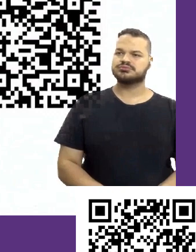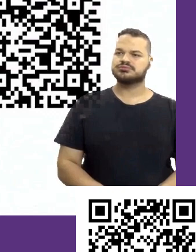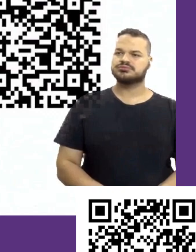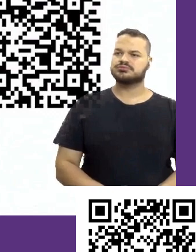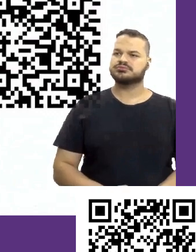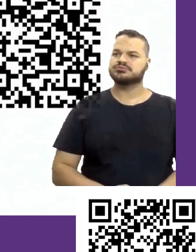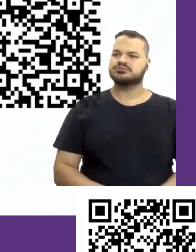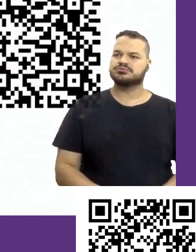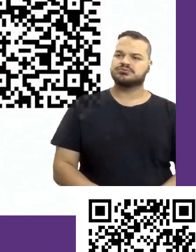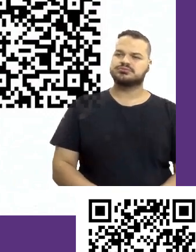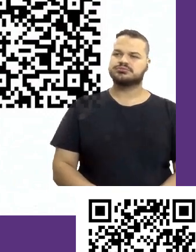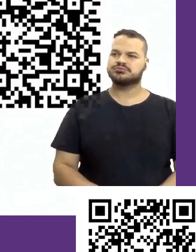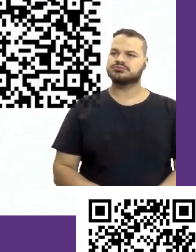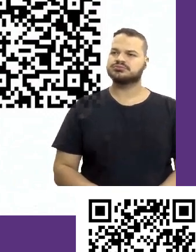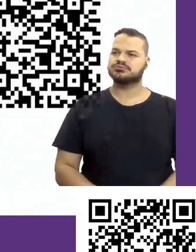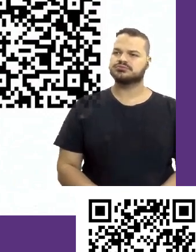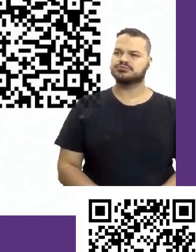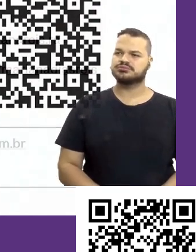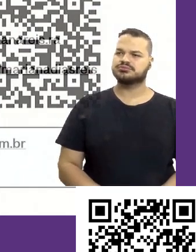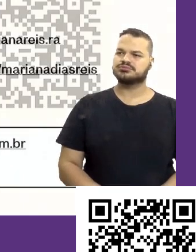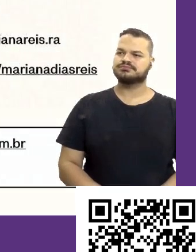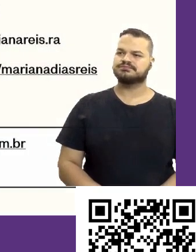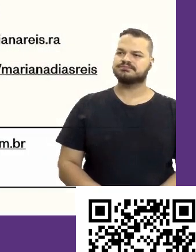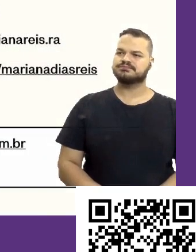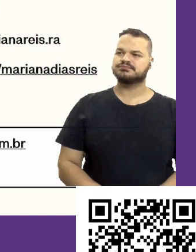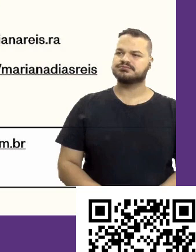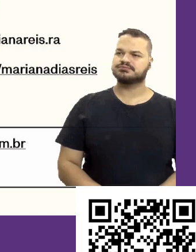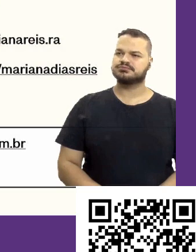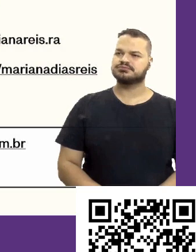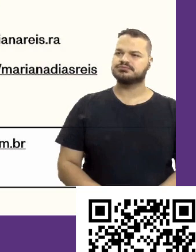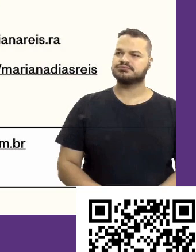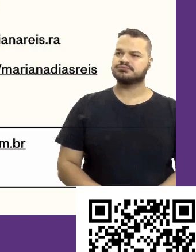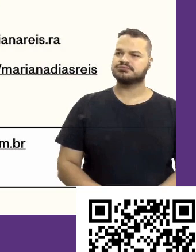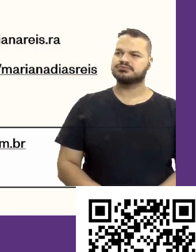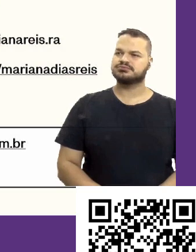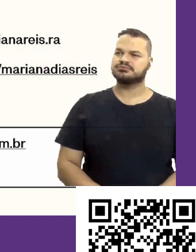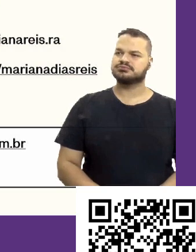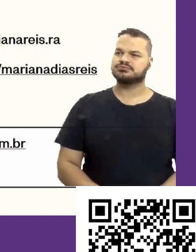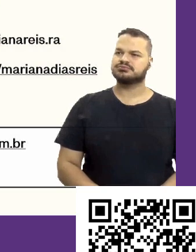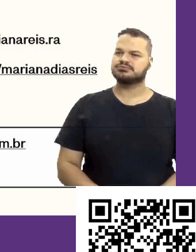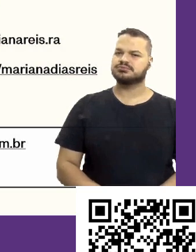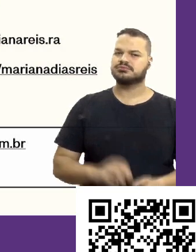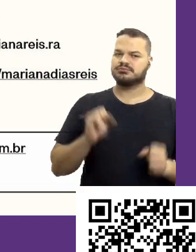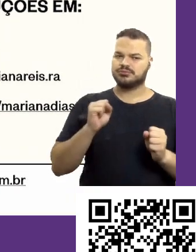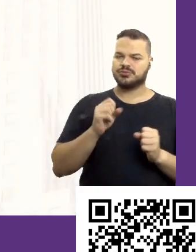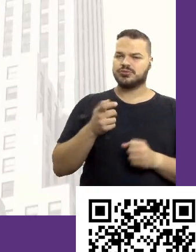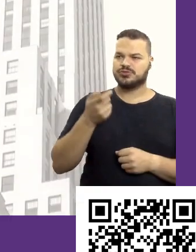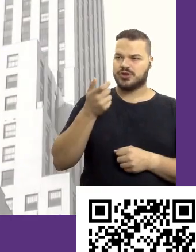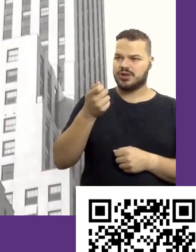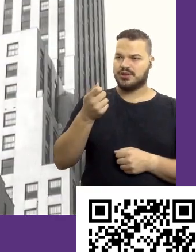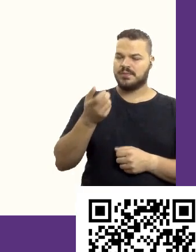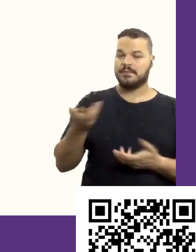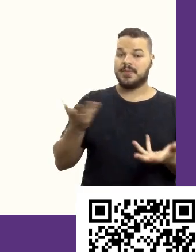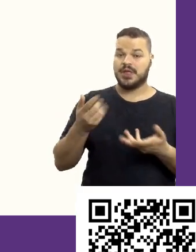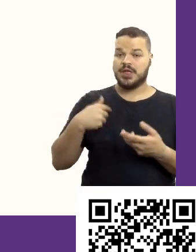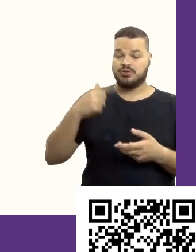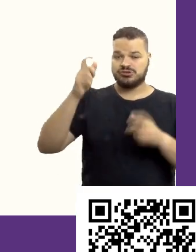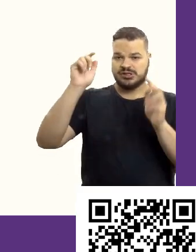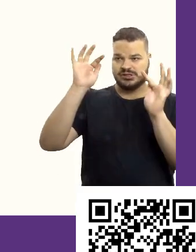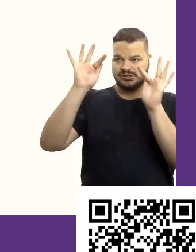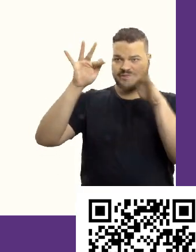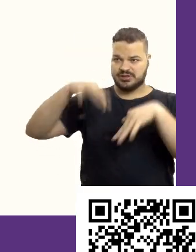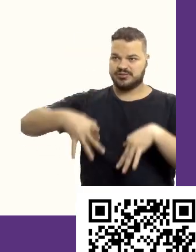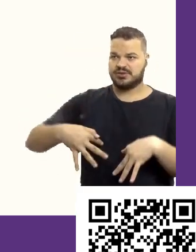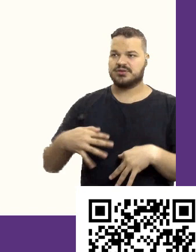Bom, então, deixa eu voltar. Tem como liberar aqui? Aqui. Para eu terminar, eu gosto de, eu quero